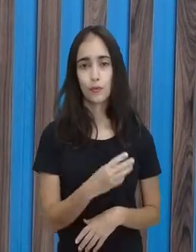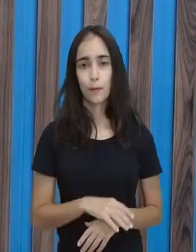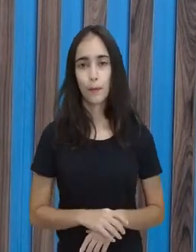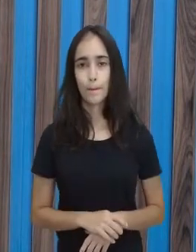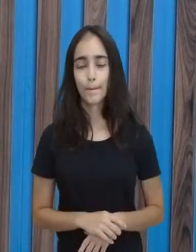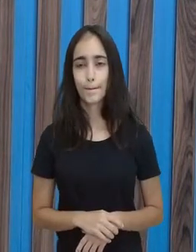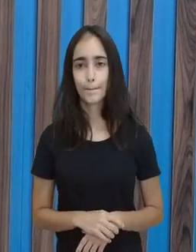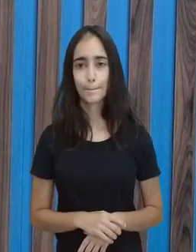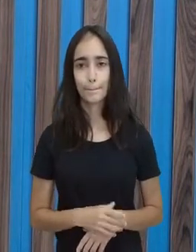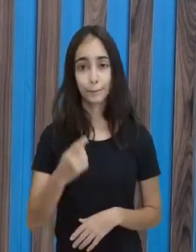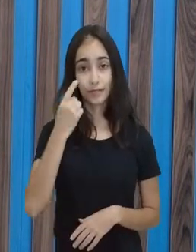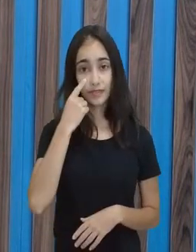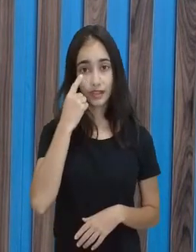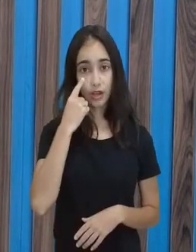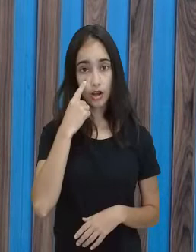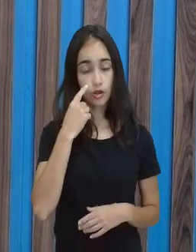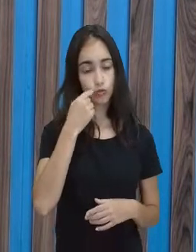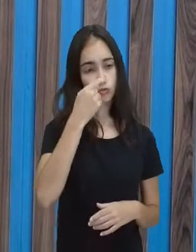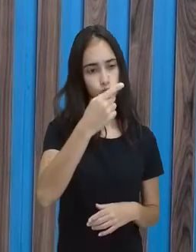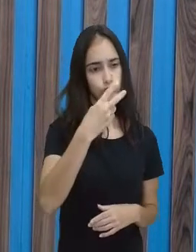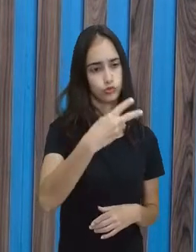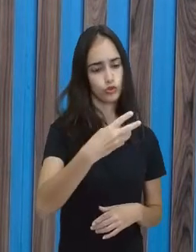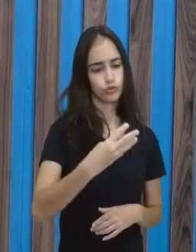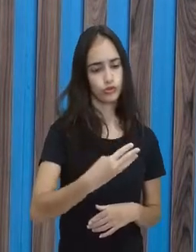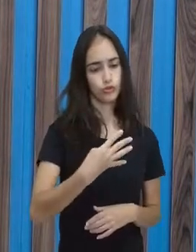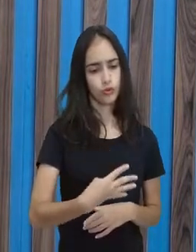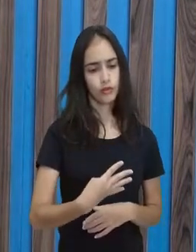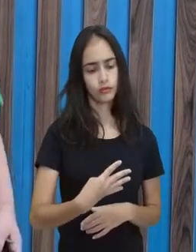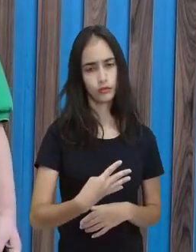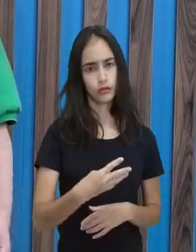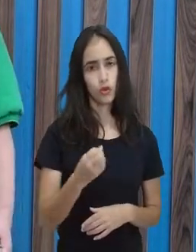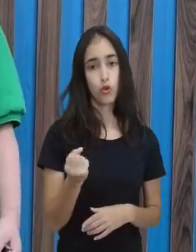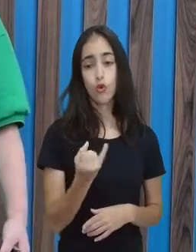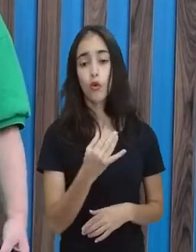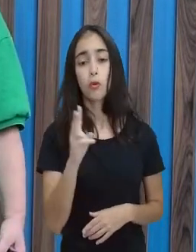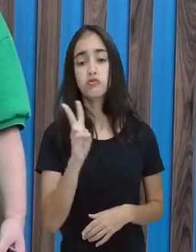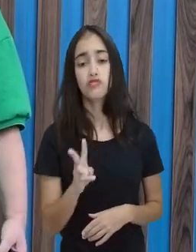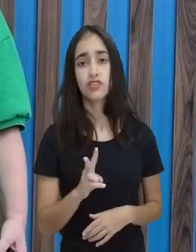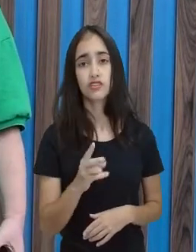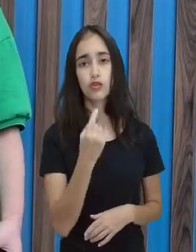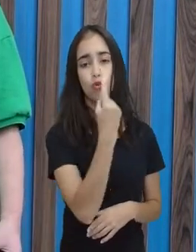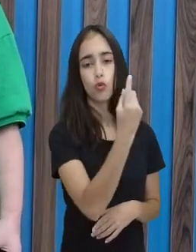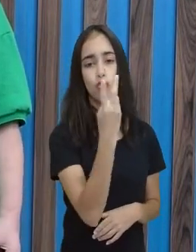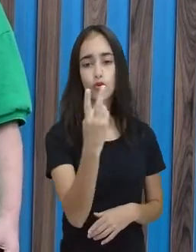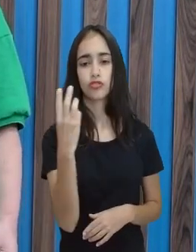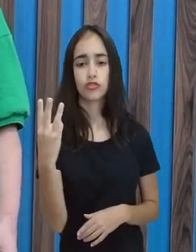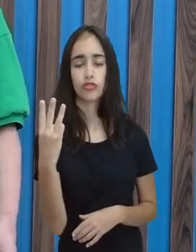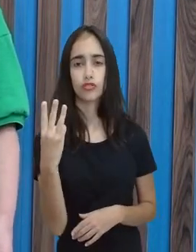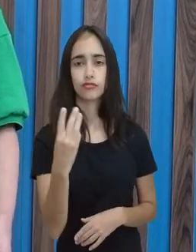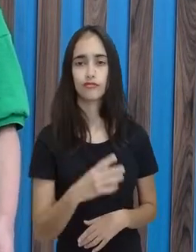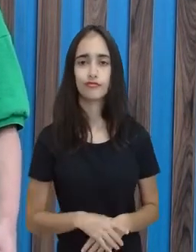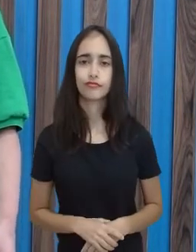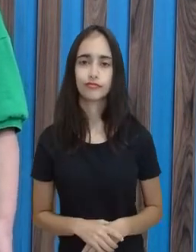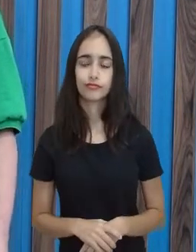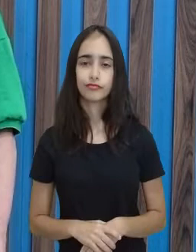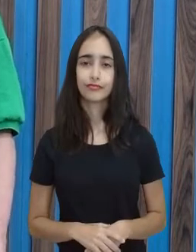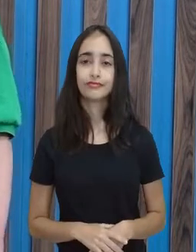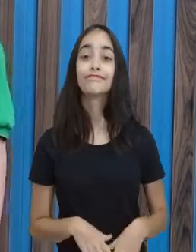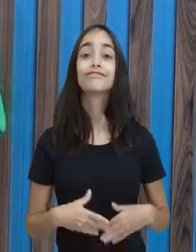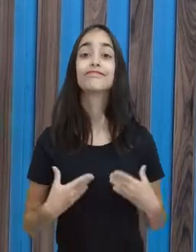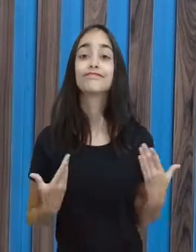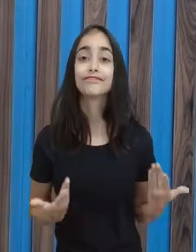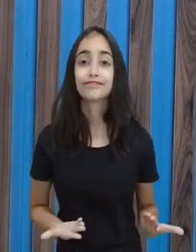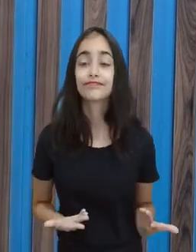Aqui, um, dois, três, quatro. Quantas vezes? Uma, duas, três. Certo? E aí? Eu tenho